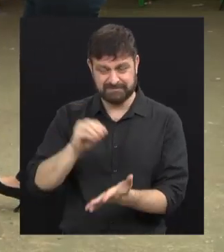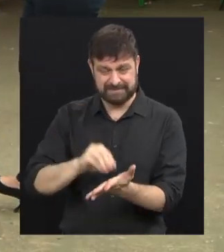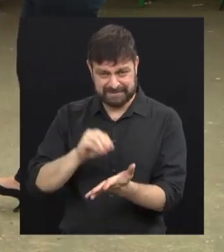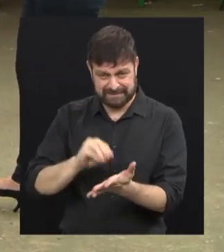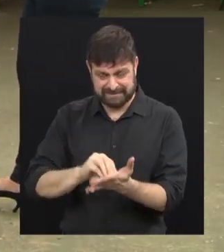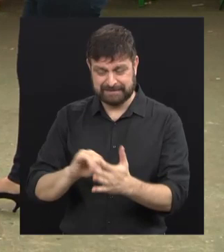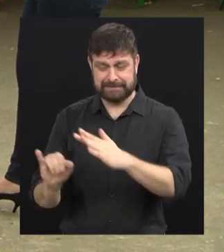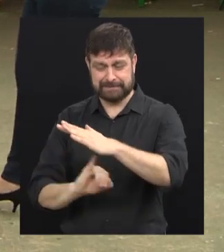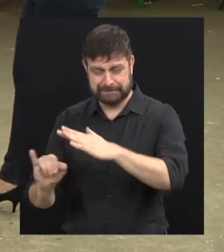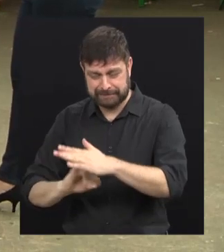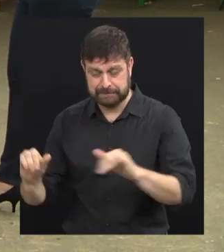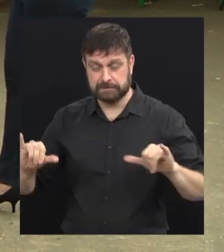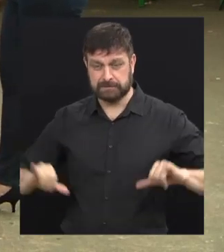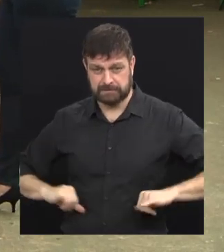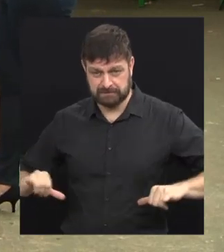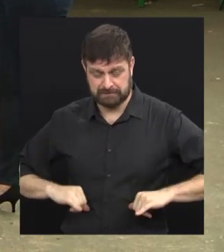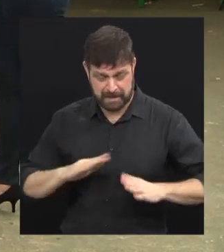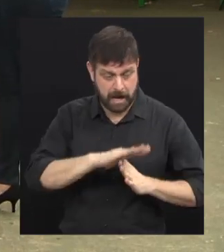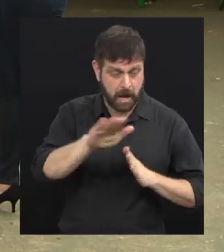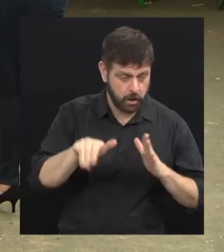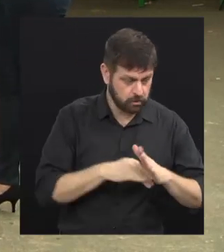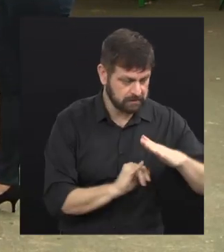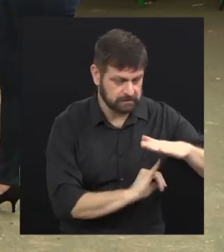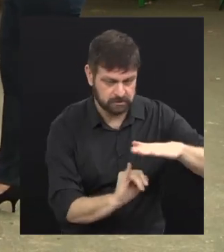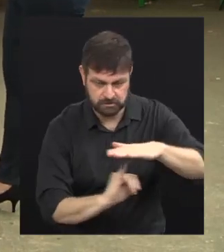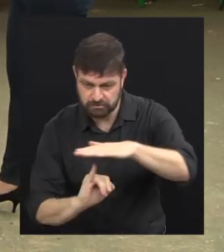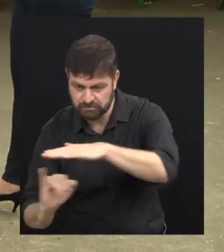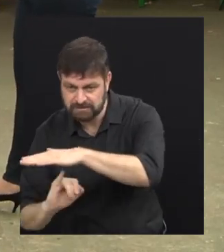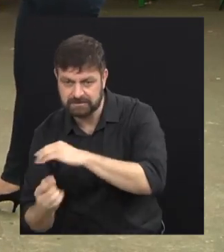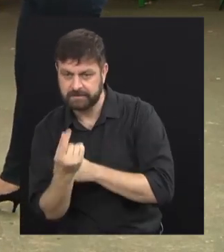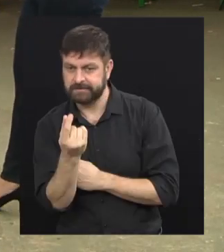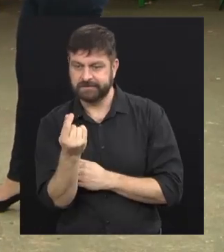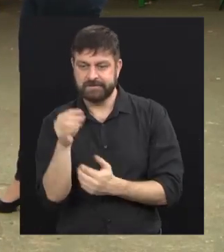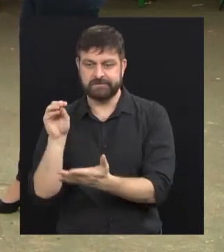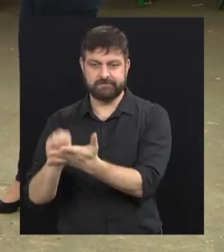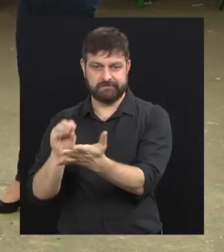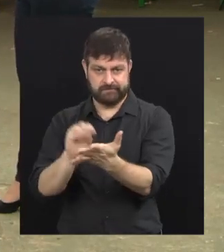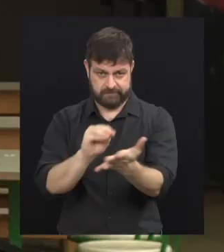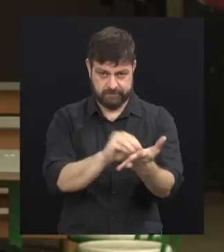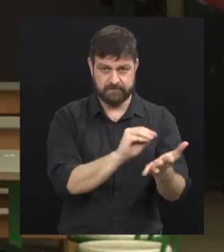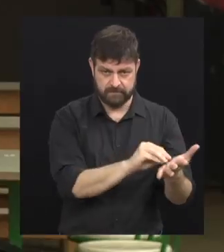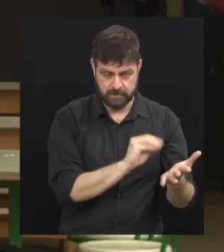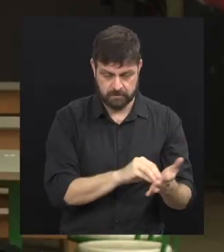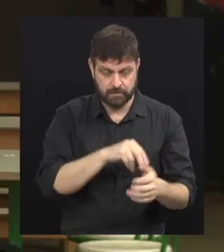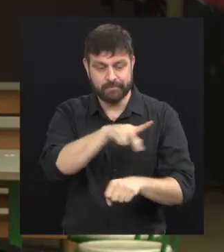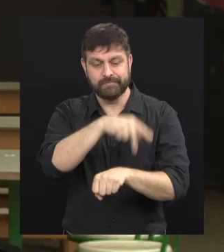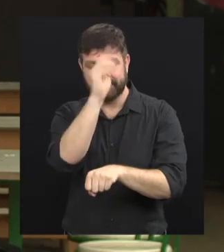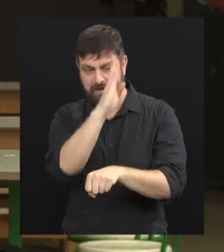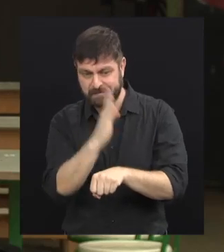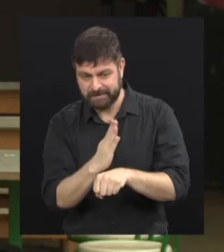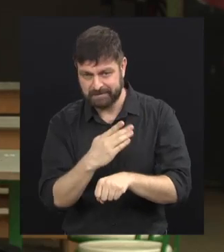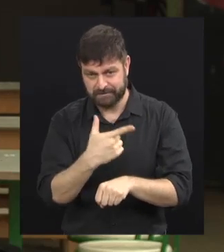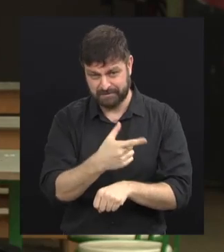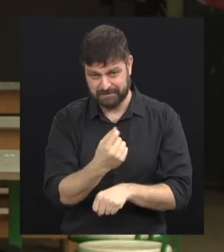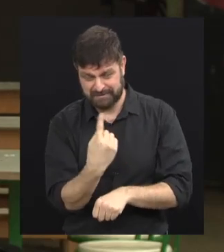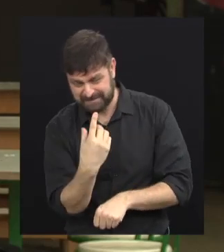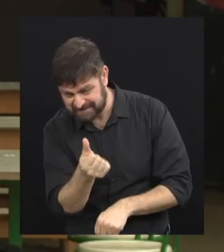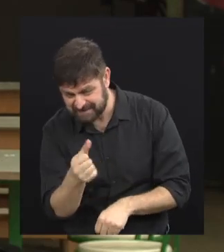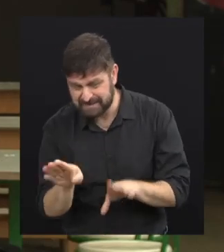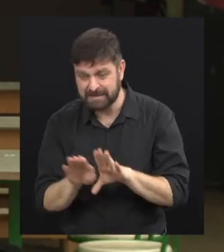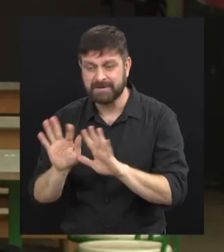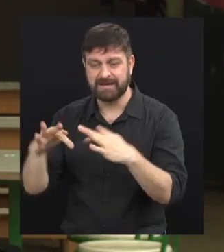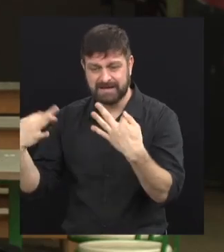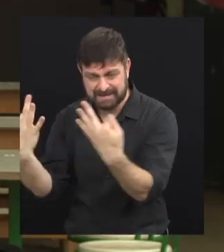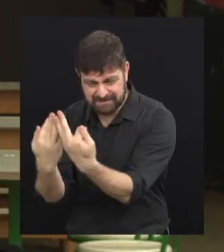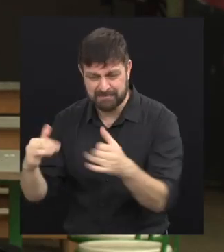entidade, mas acho que todas as entidades de Campinas sofreram comprometimento com essa dificuldade financeira que o país viveu em 2016, como as famílias também sofreram